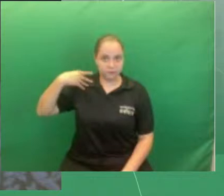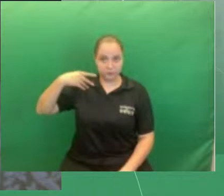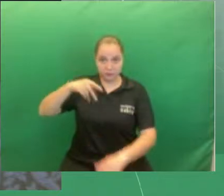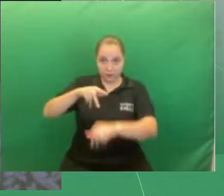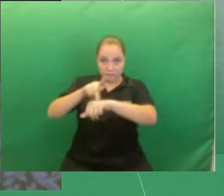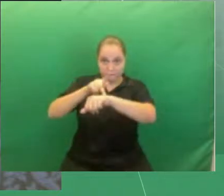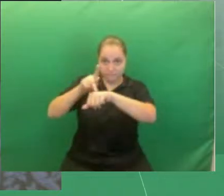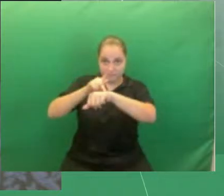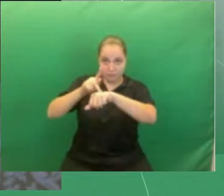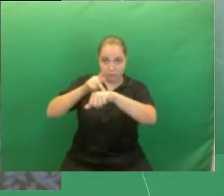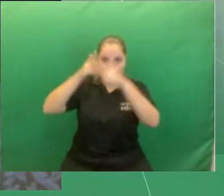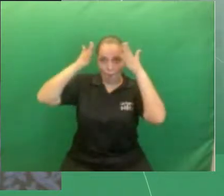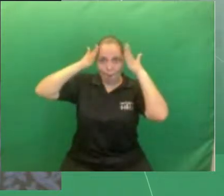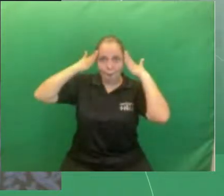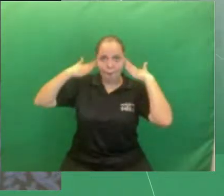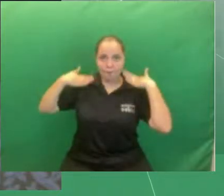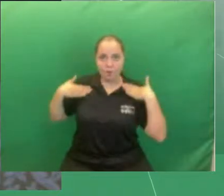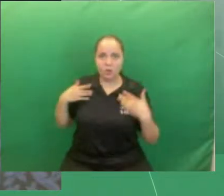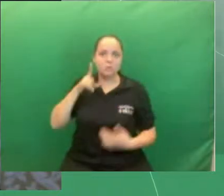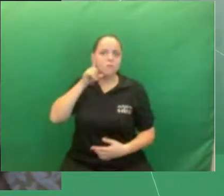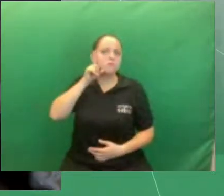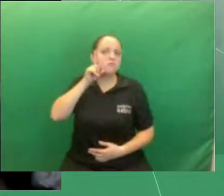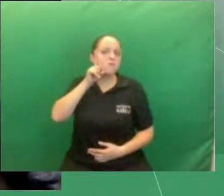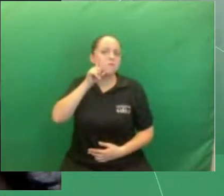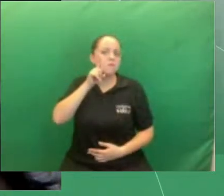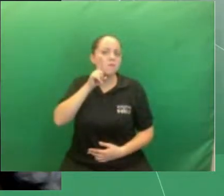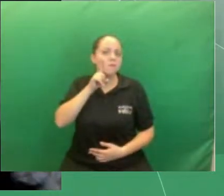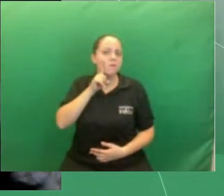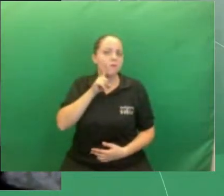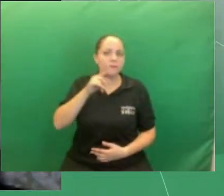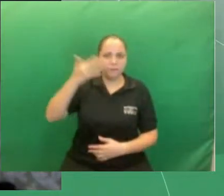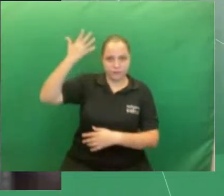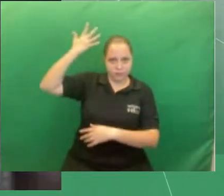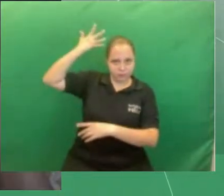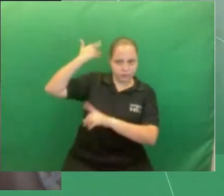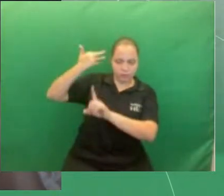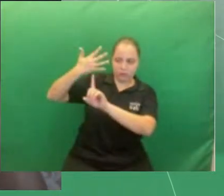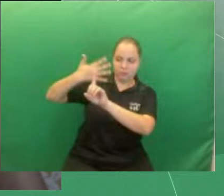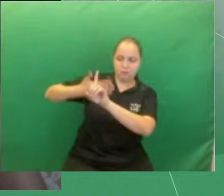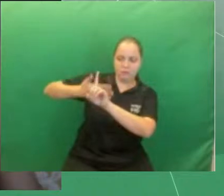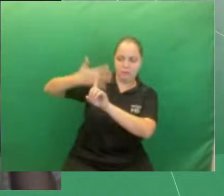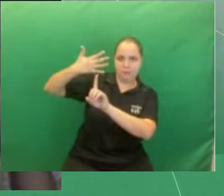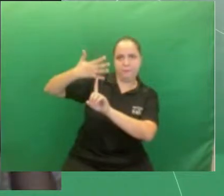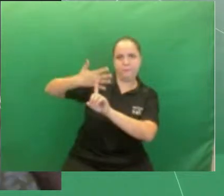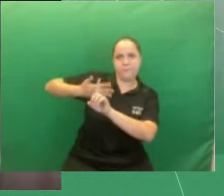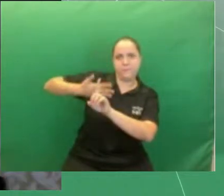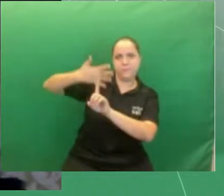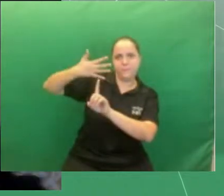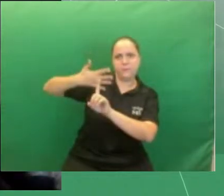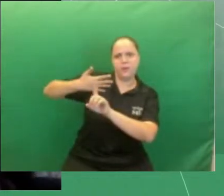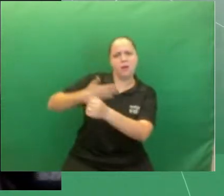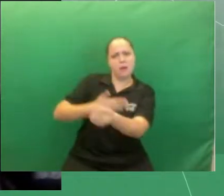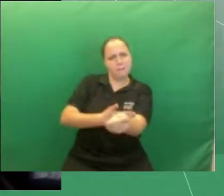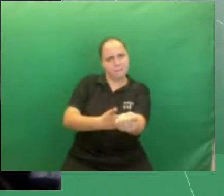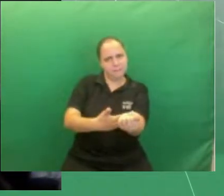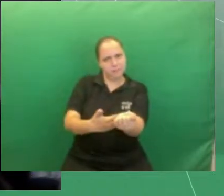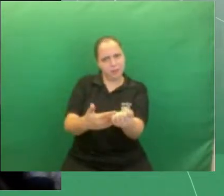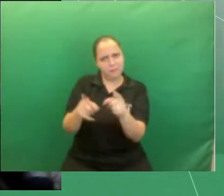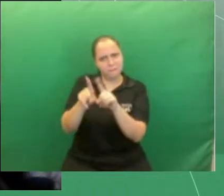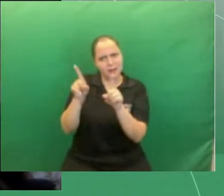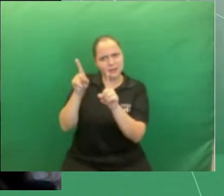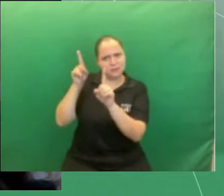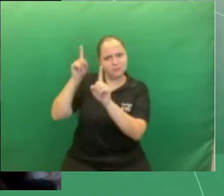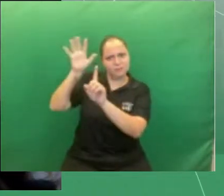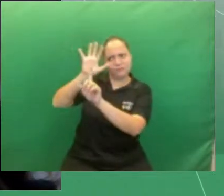sou parda e atrás de mim tem uma parede, uma parede branca, mas ela tem